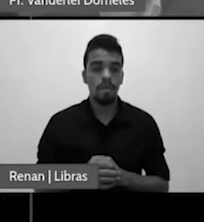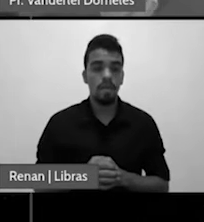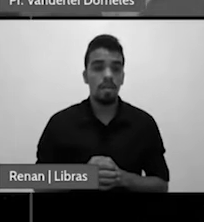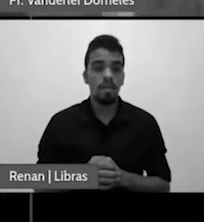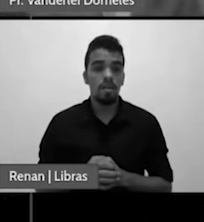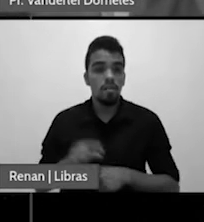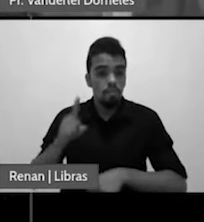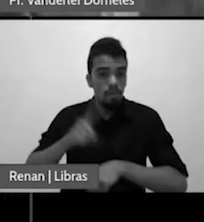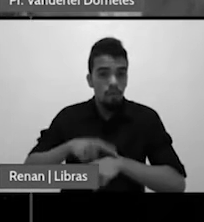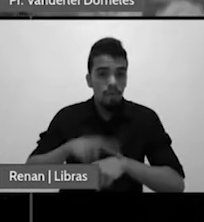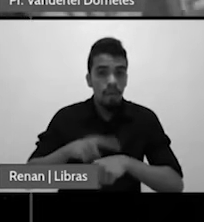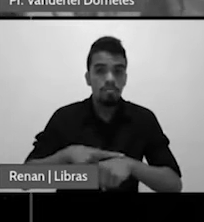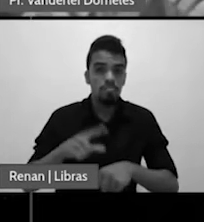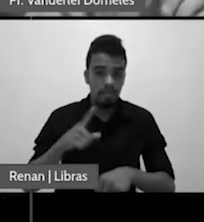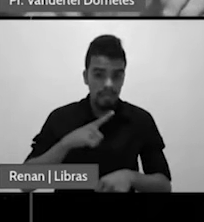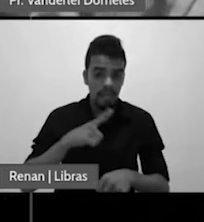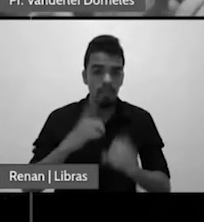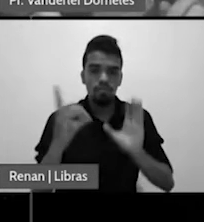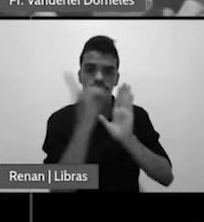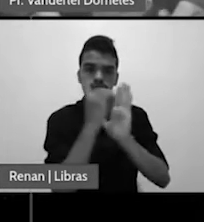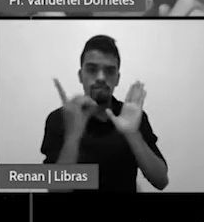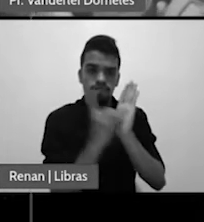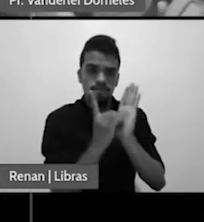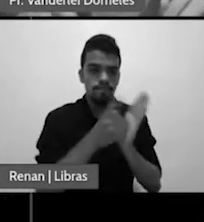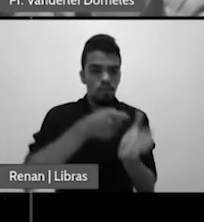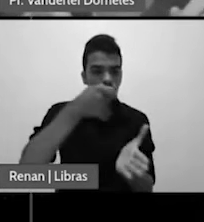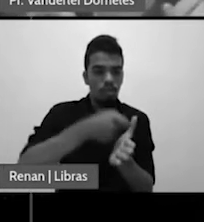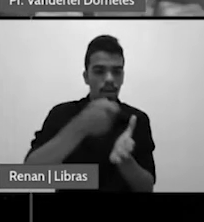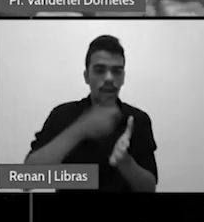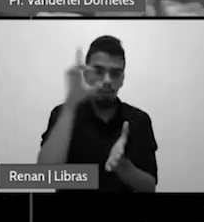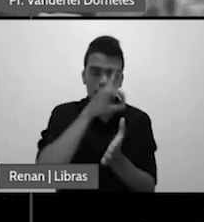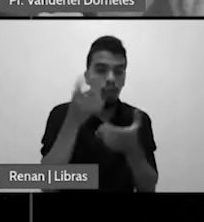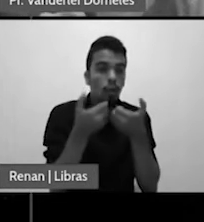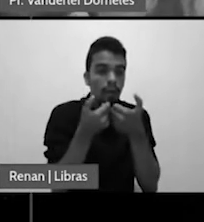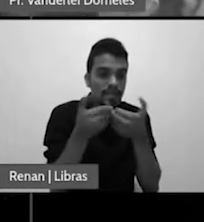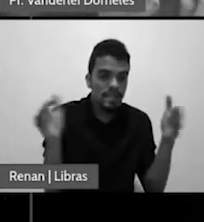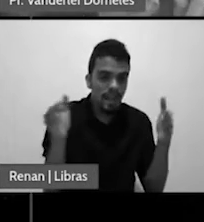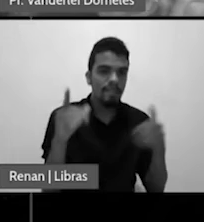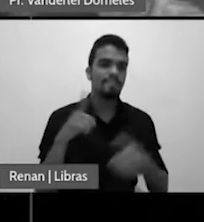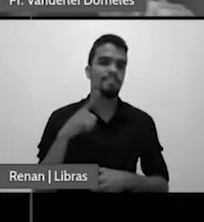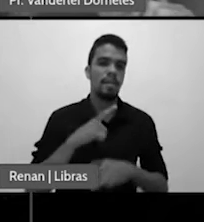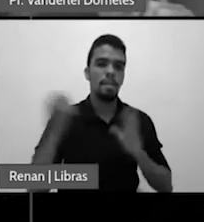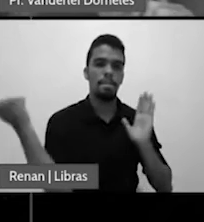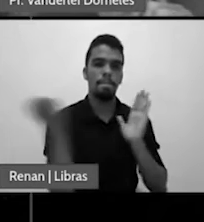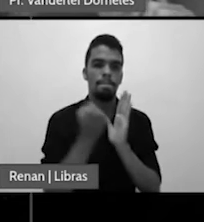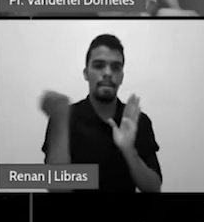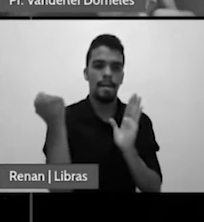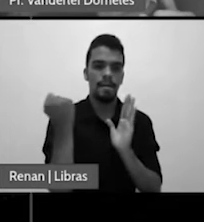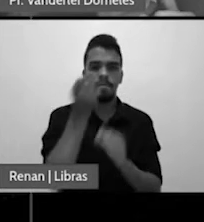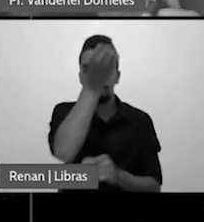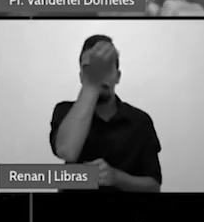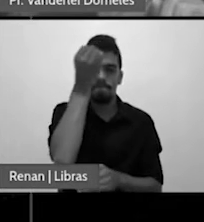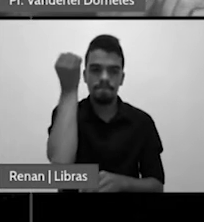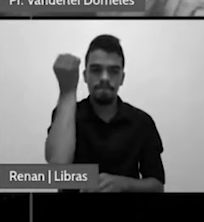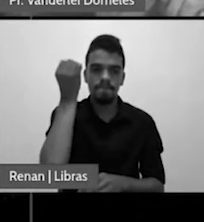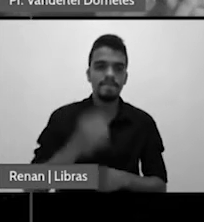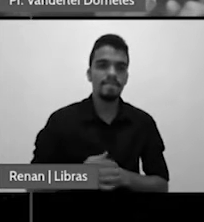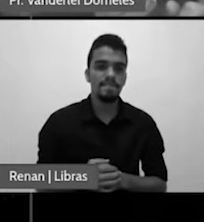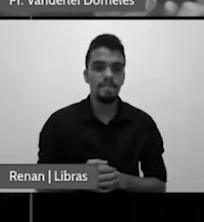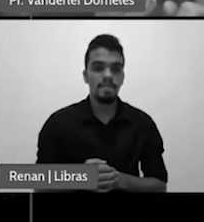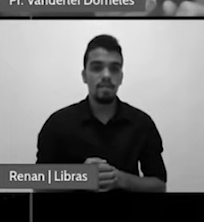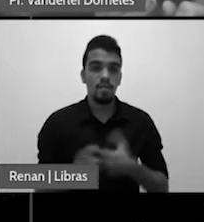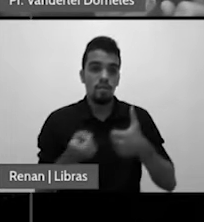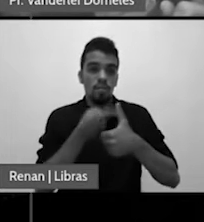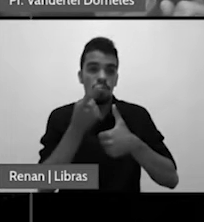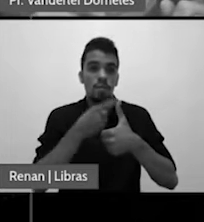santificam o sábado veja que são dois decretos colocados em perspectiva um primeiro que manda as pessoas descansarem